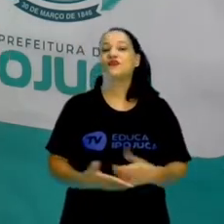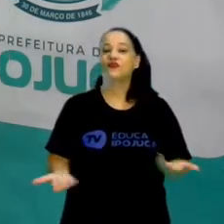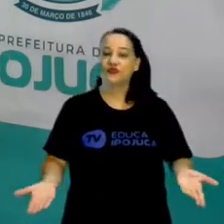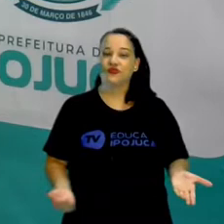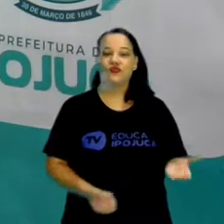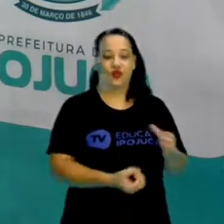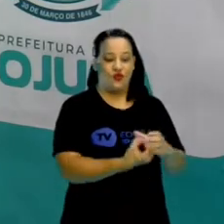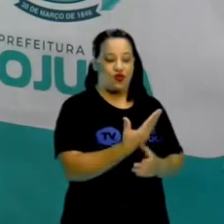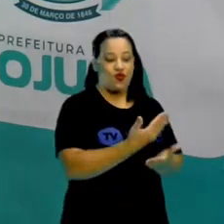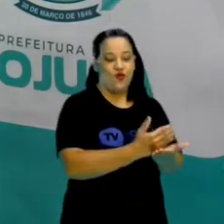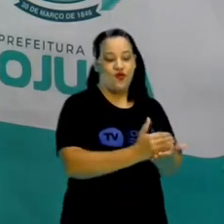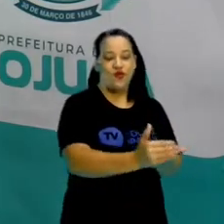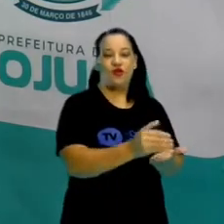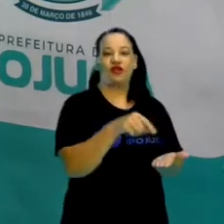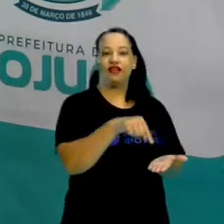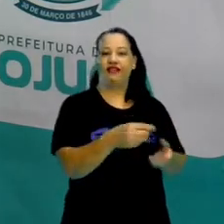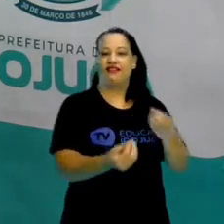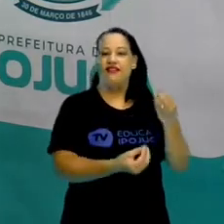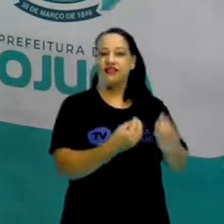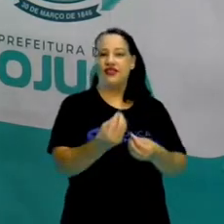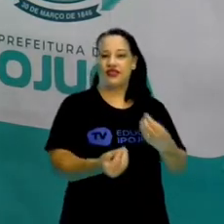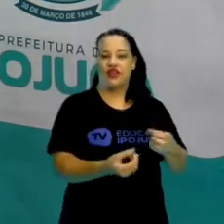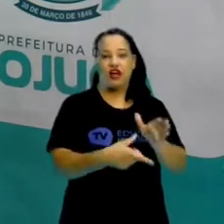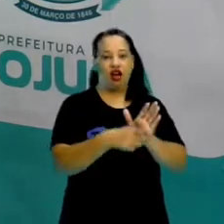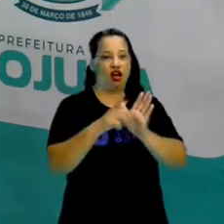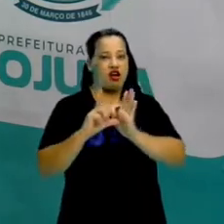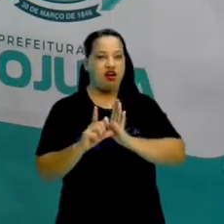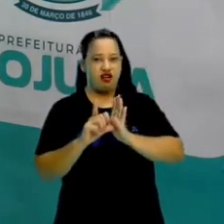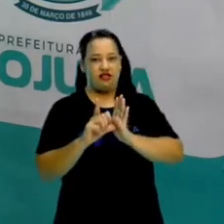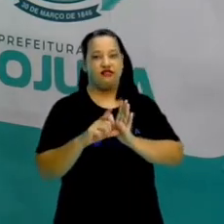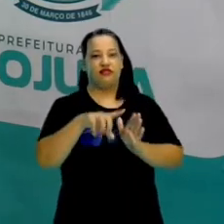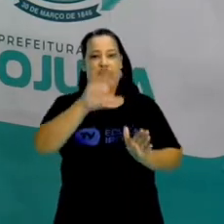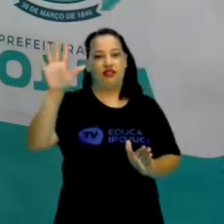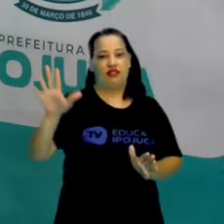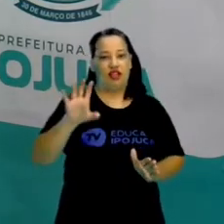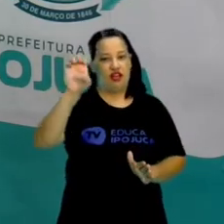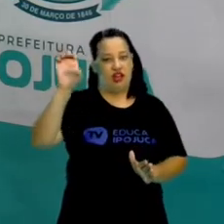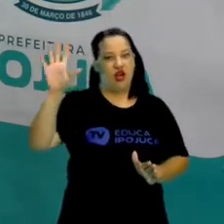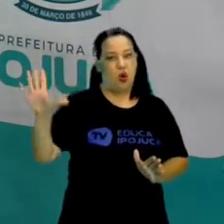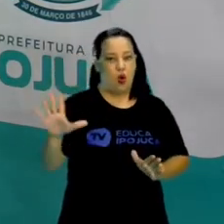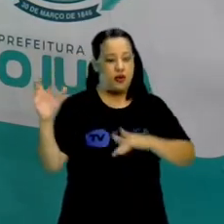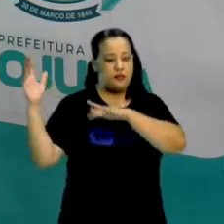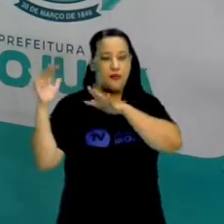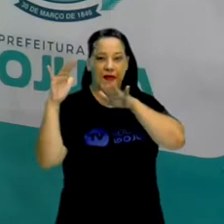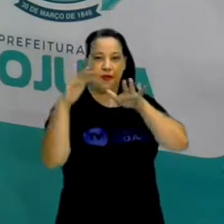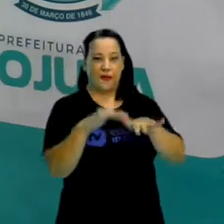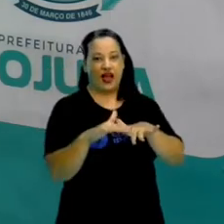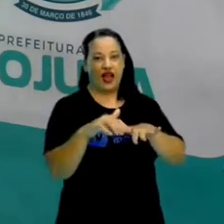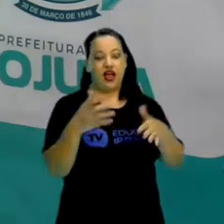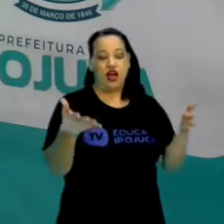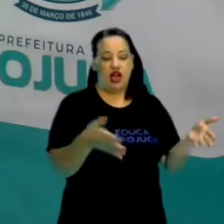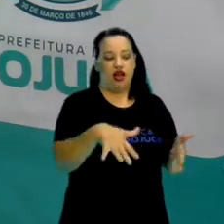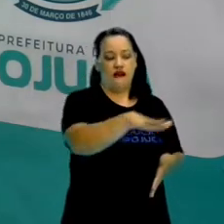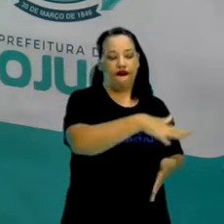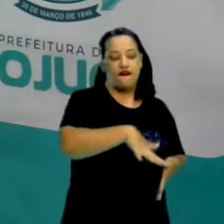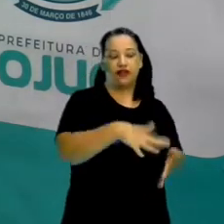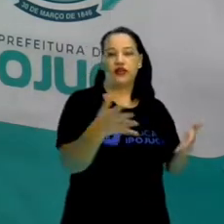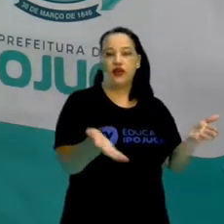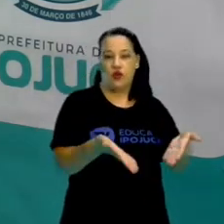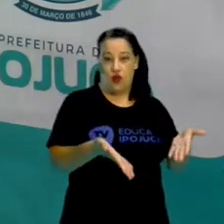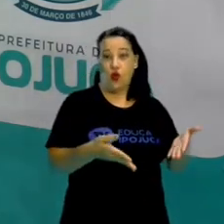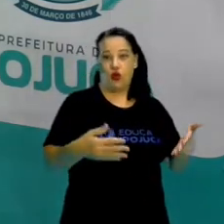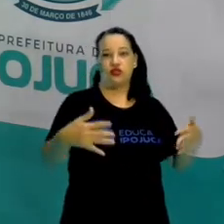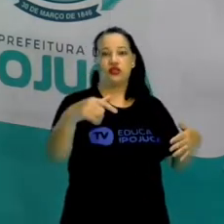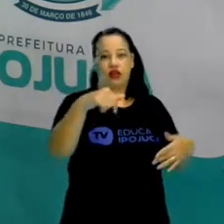Origens do Ipojuca, não é? Antes da chegada dos europeus, tá certo? Esta região aqui, que hoje é o município do